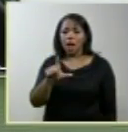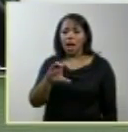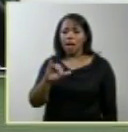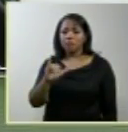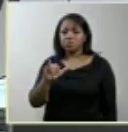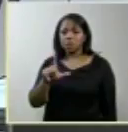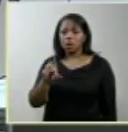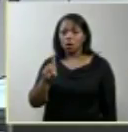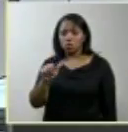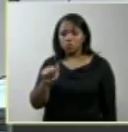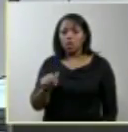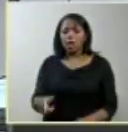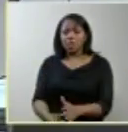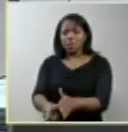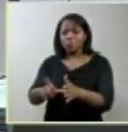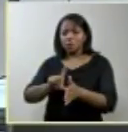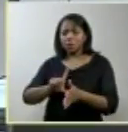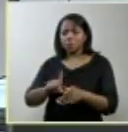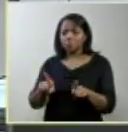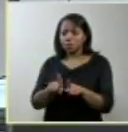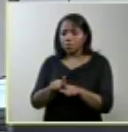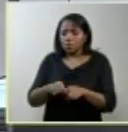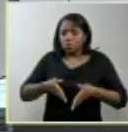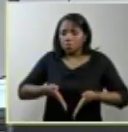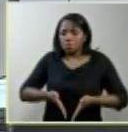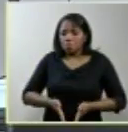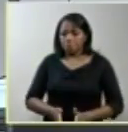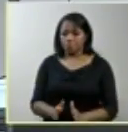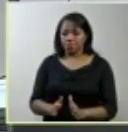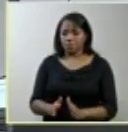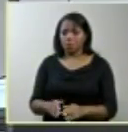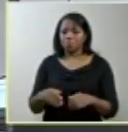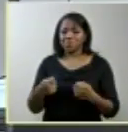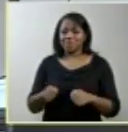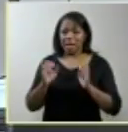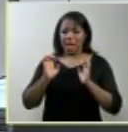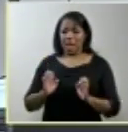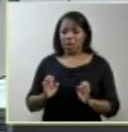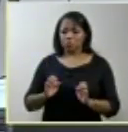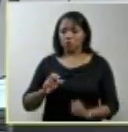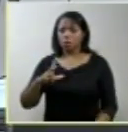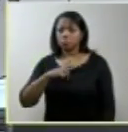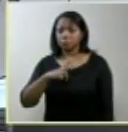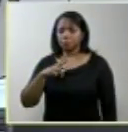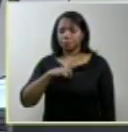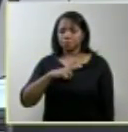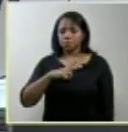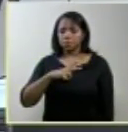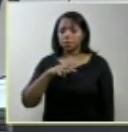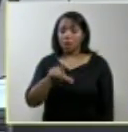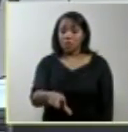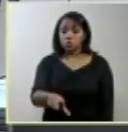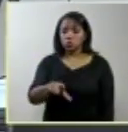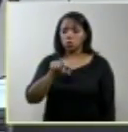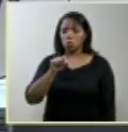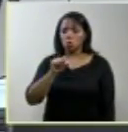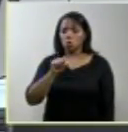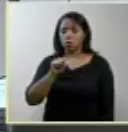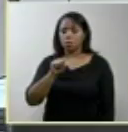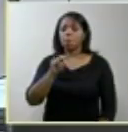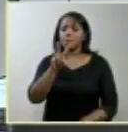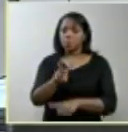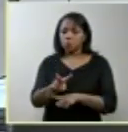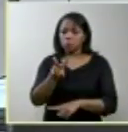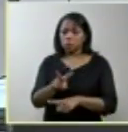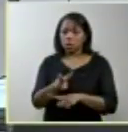decisão pela antecipação do parto deve ser entendida como matéria de ética privada portanto uma escolha a ser protegida